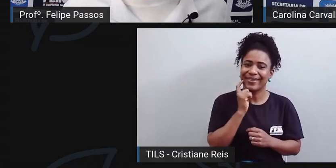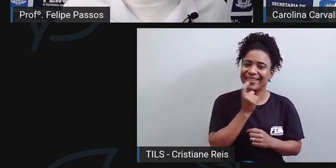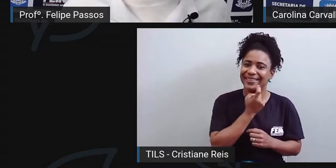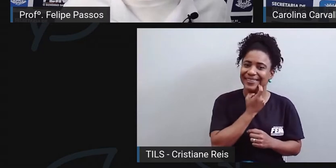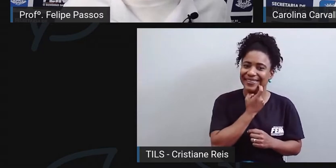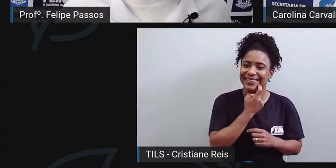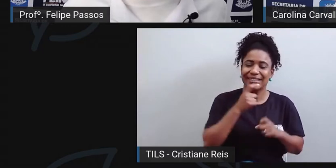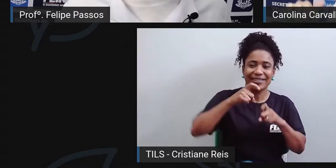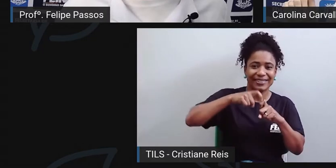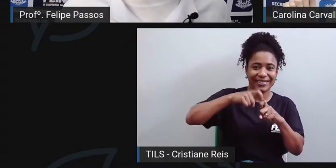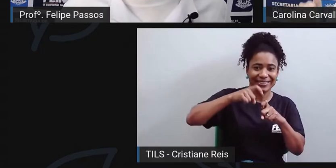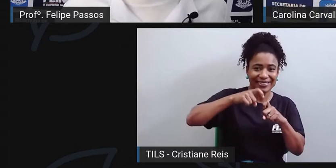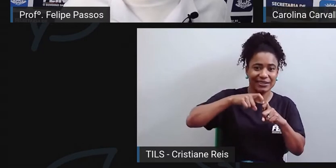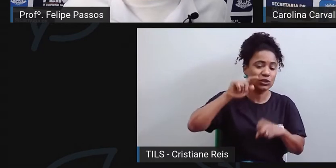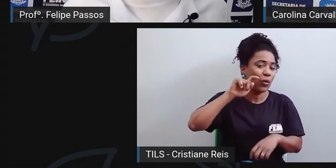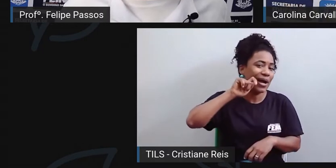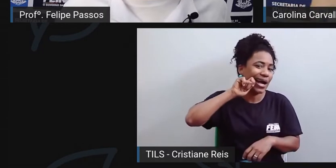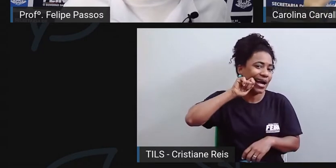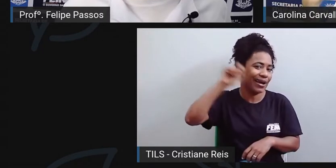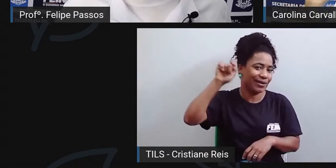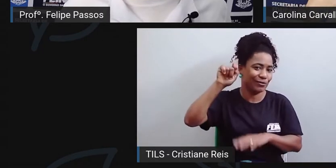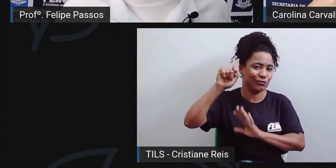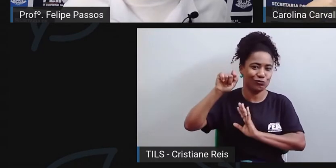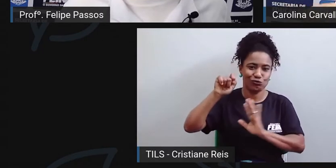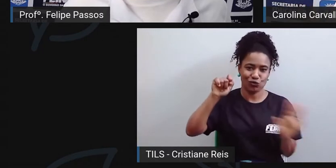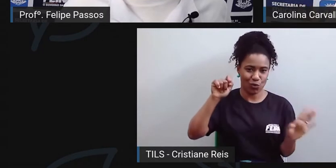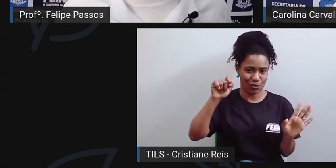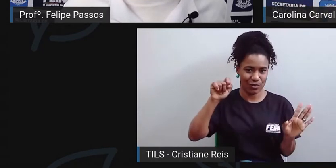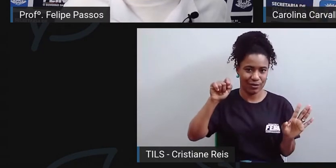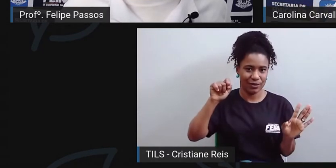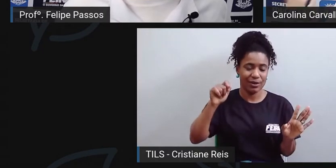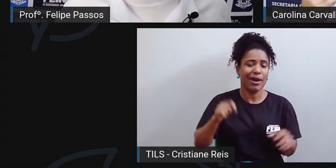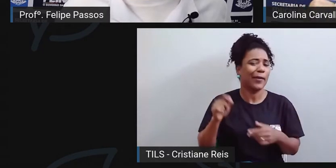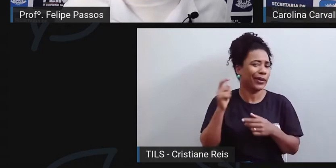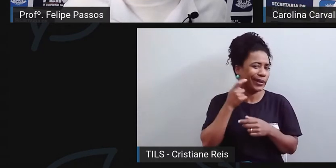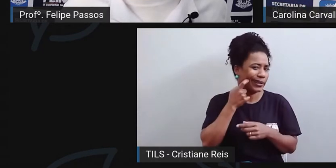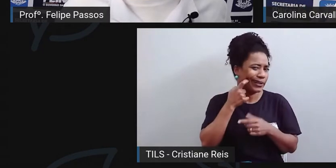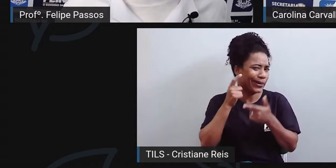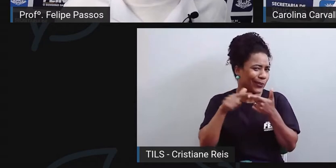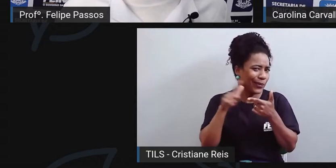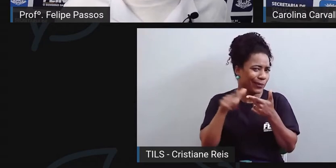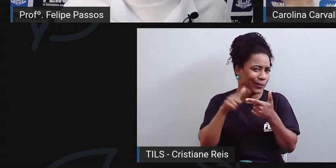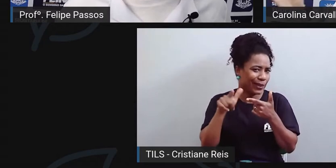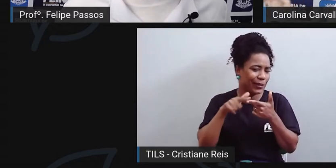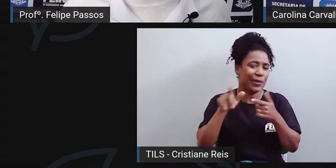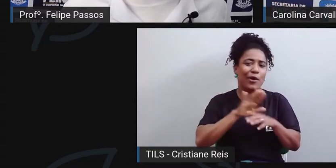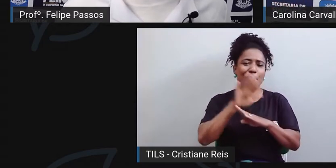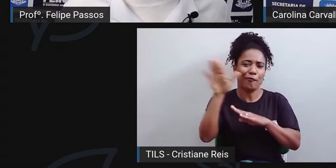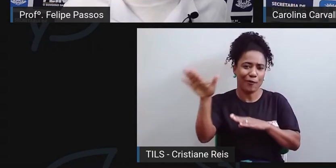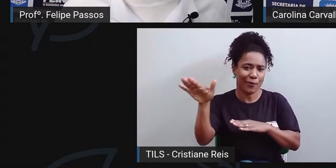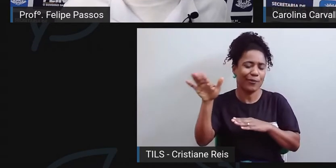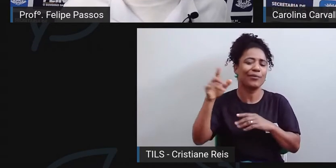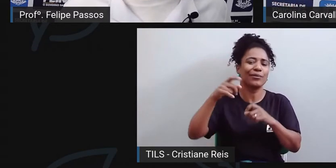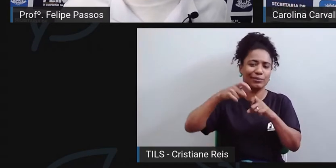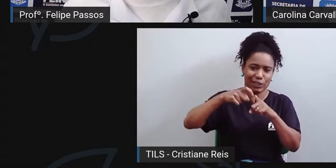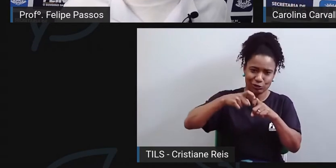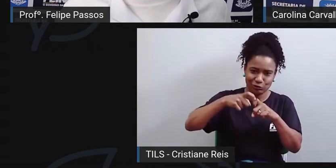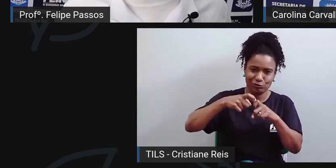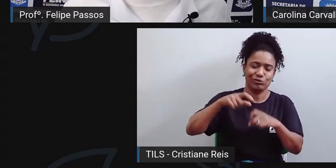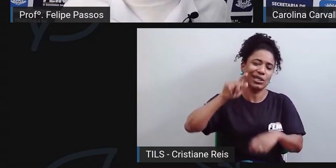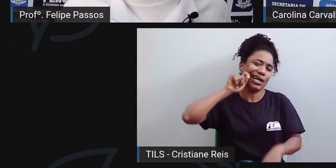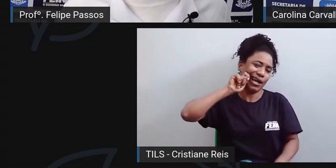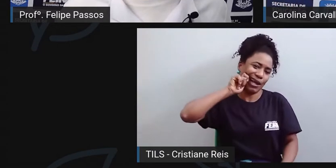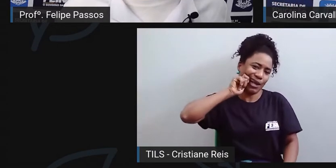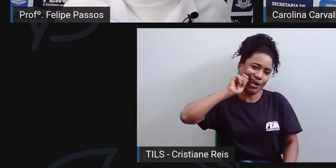no dentista só para extrair os dentes, então, meu dente começou a dar problema, está doendo, eu vou lá no dentista e vou